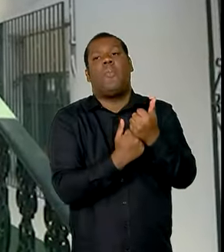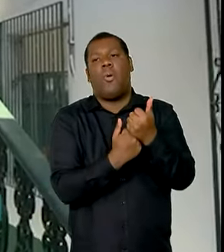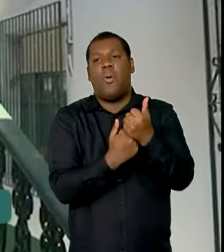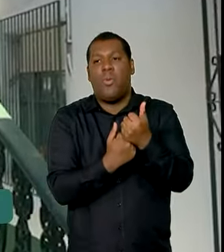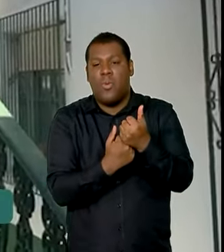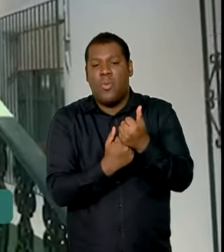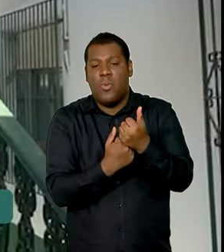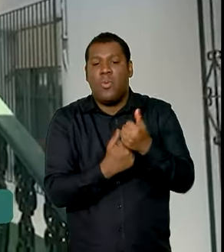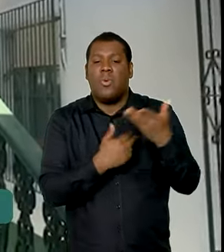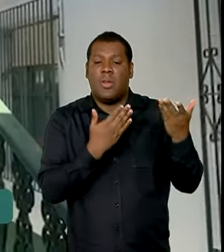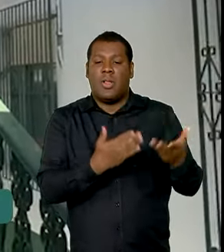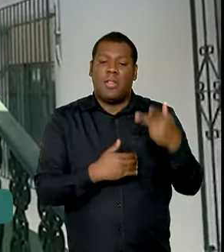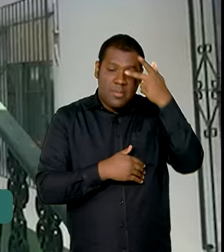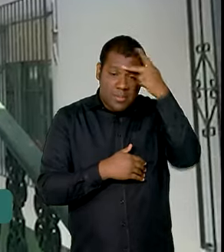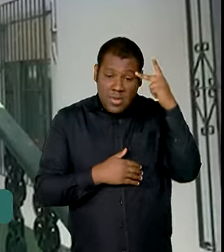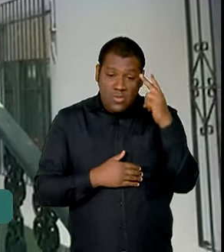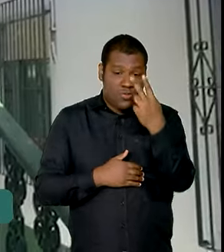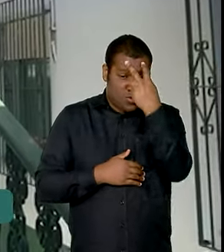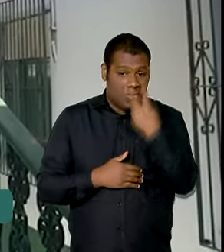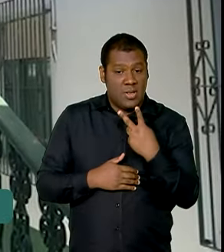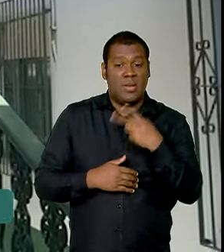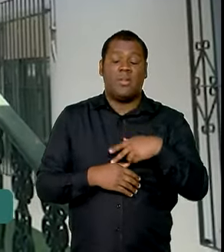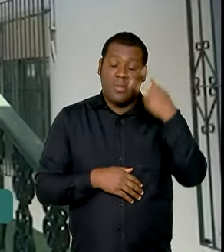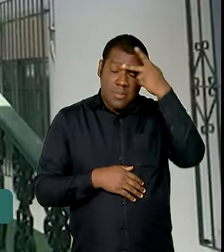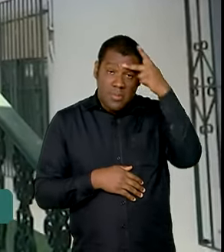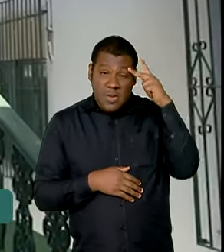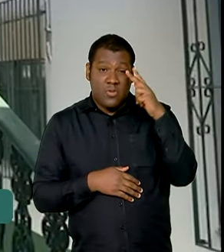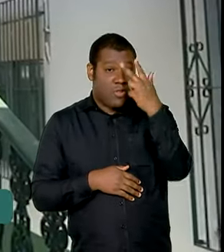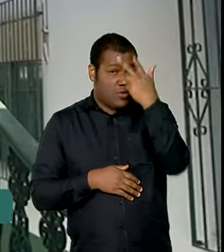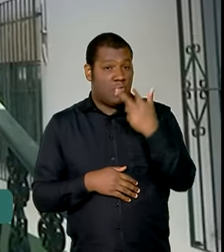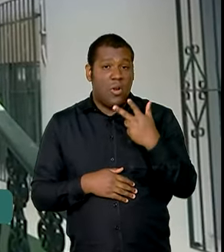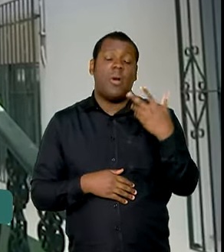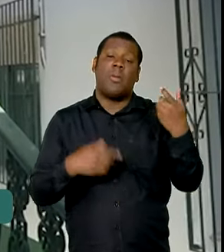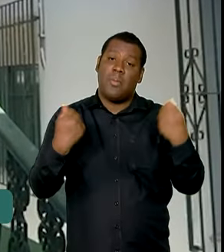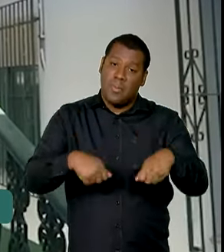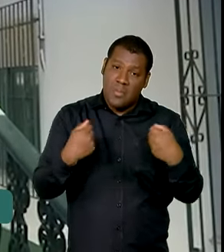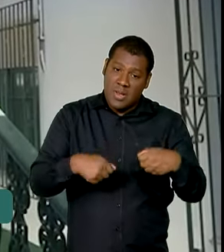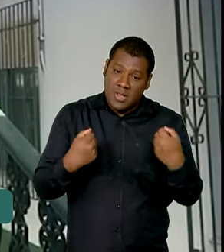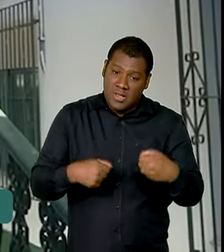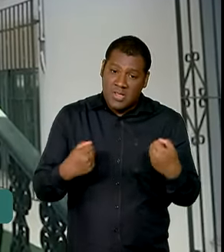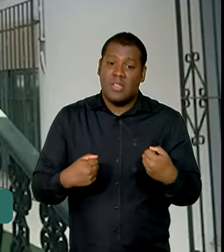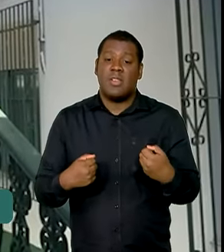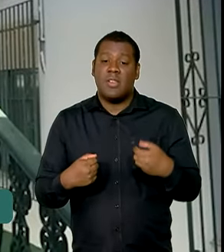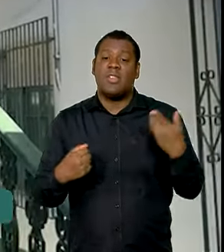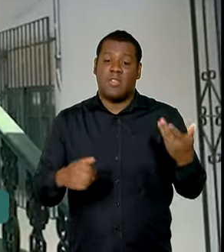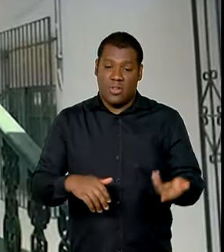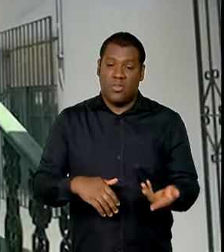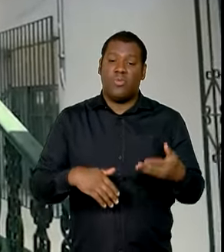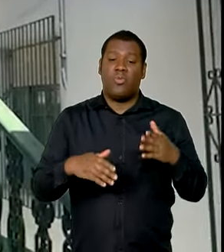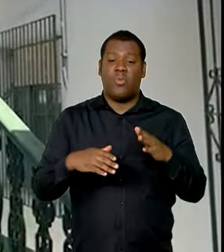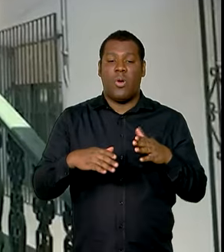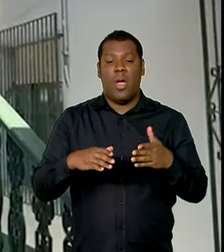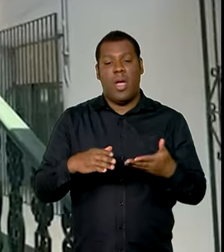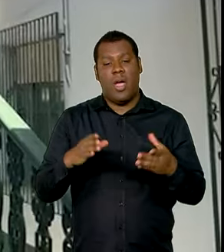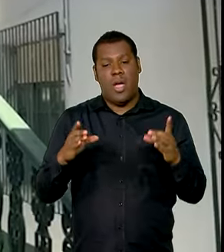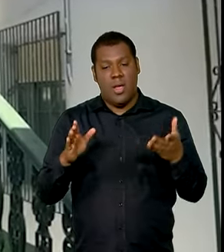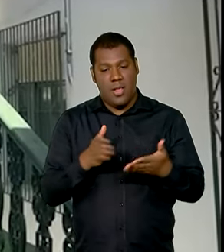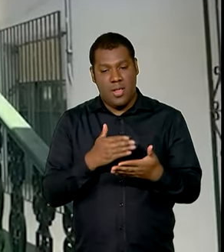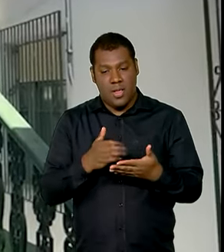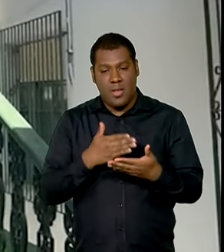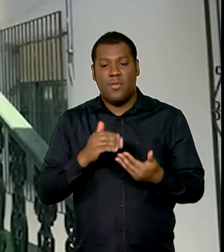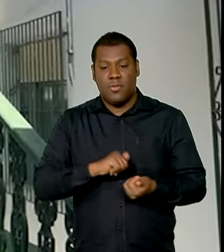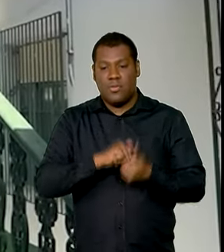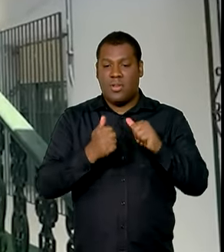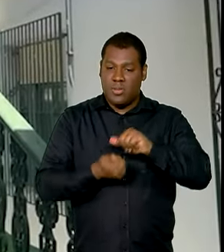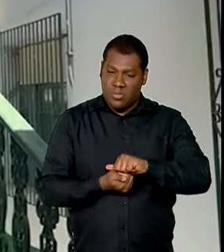dessas pessoas cegas que tanto necessitam do apoio e da distribuição desse livro para que as pessoas dos